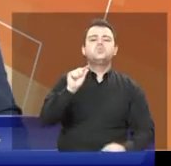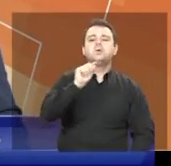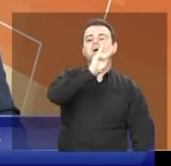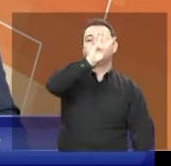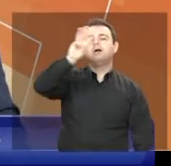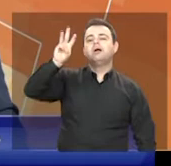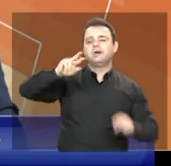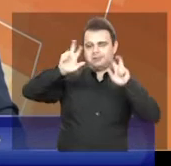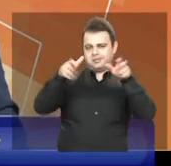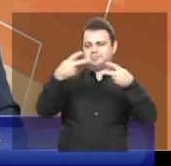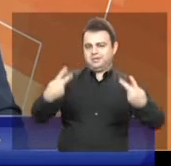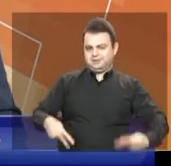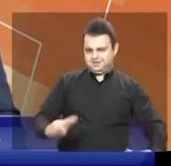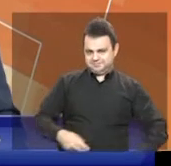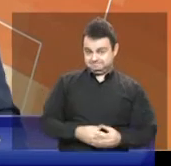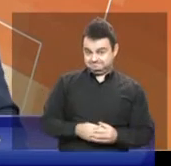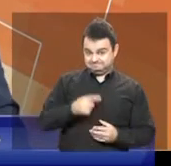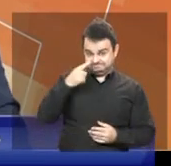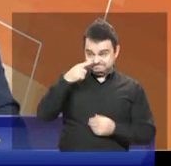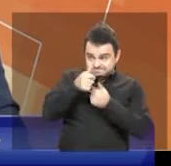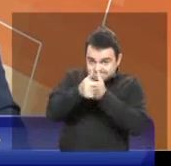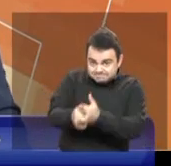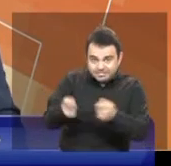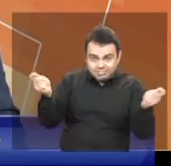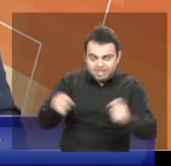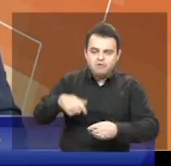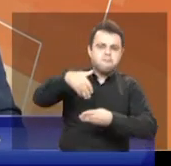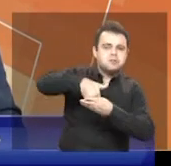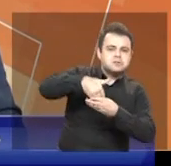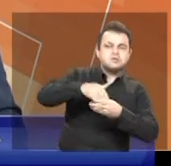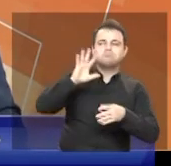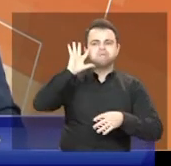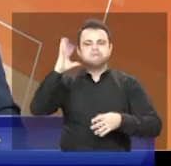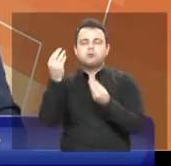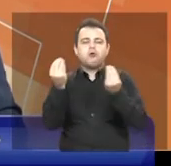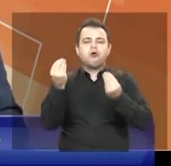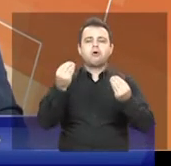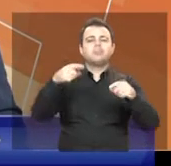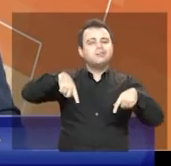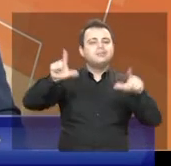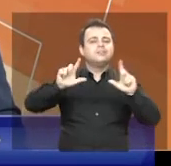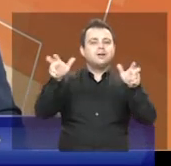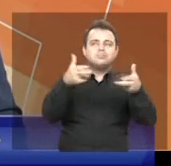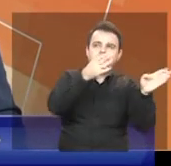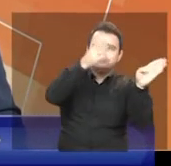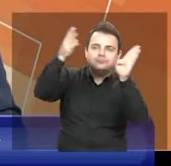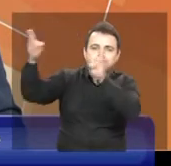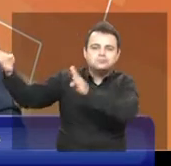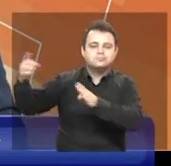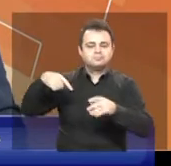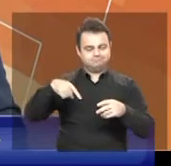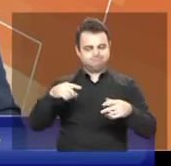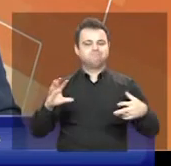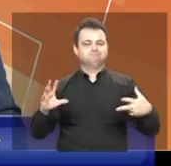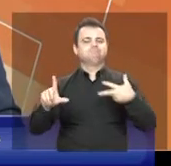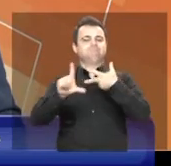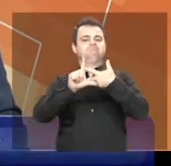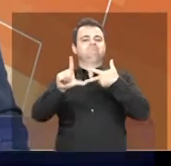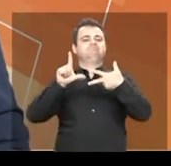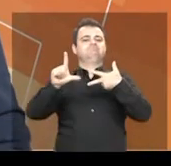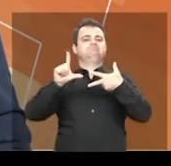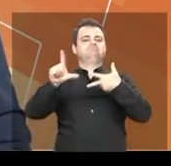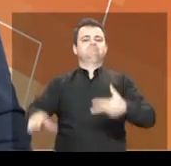site da Câmara Municipal. Você acompanha todas as votações durante a programação da TV Câmara, o canal do Legislativo.